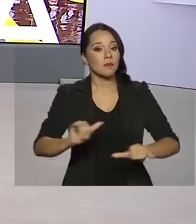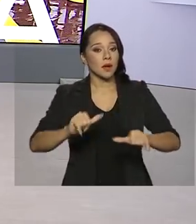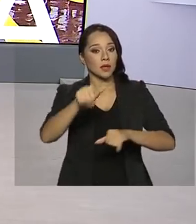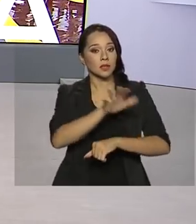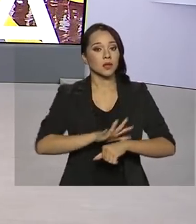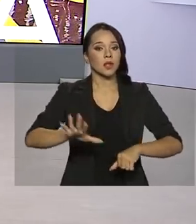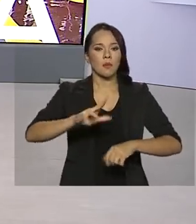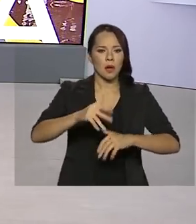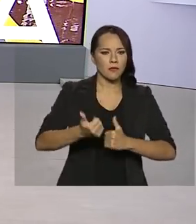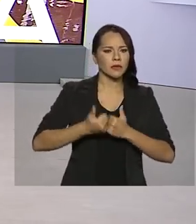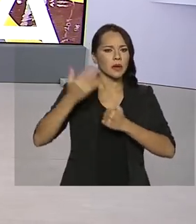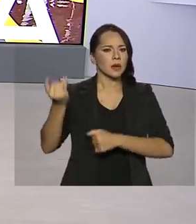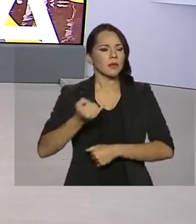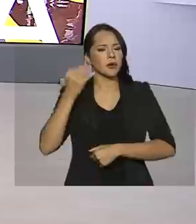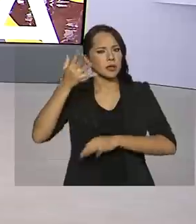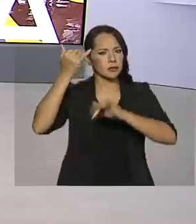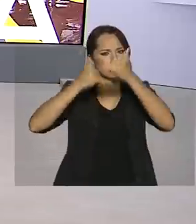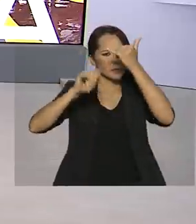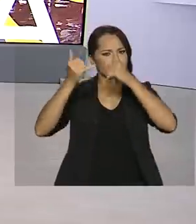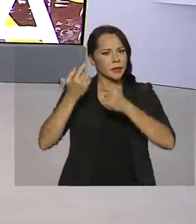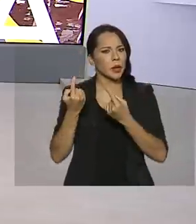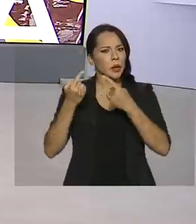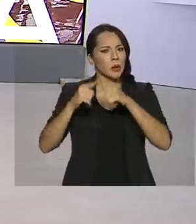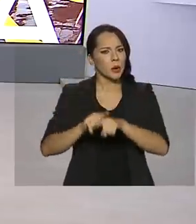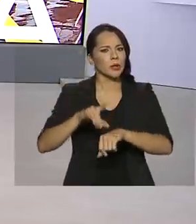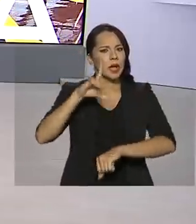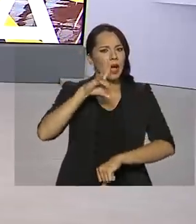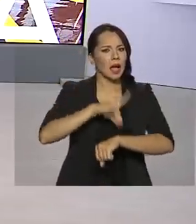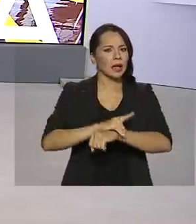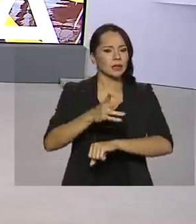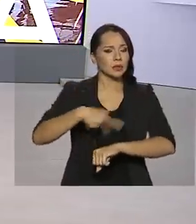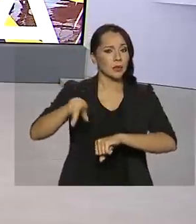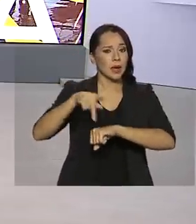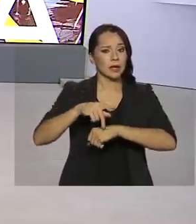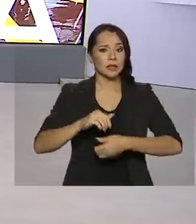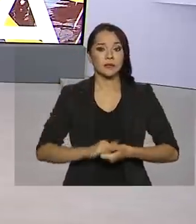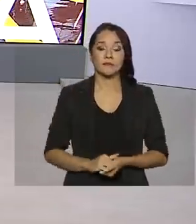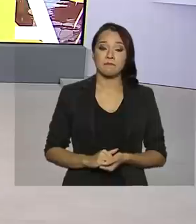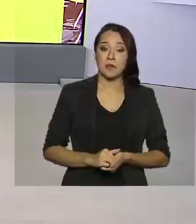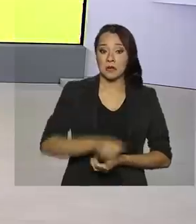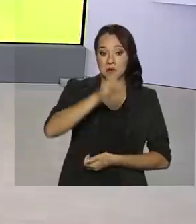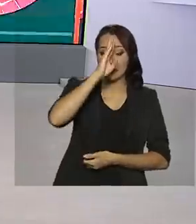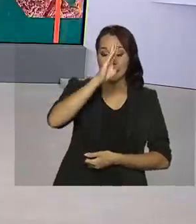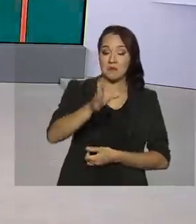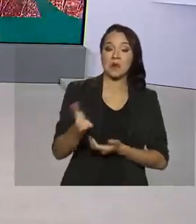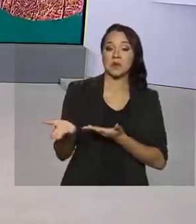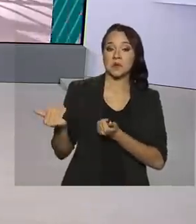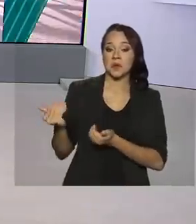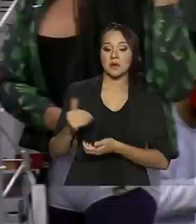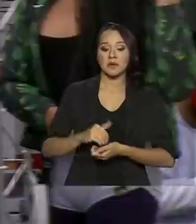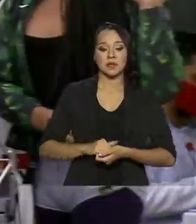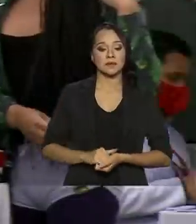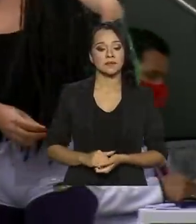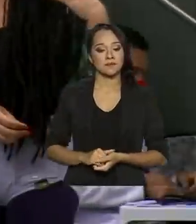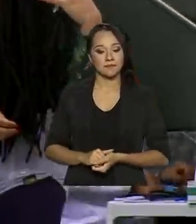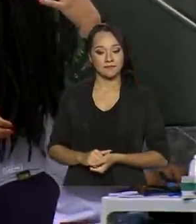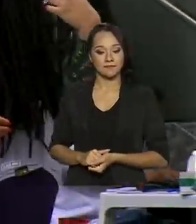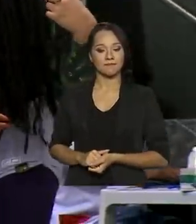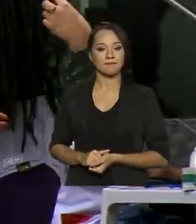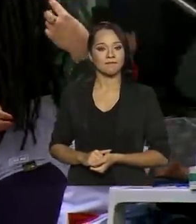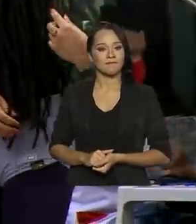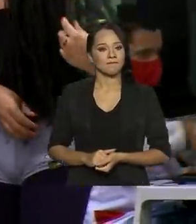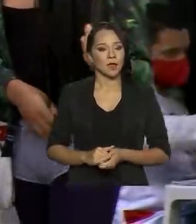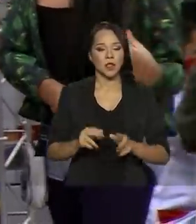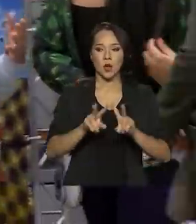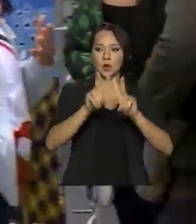nacional para reforçar a importância da prevenção e do combate à AIDS no país, principalmente entre os jovens. Com